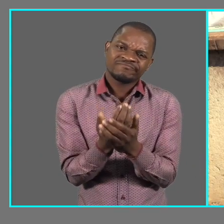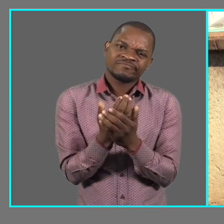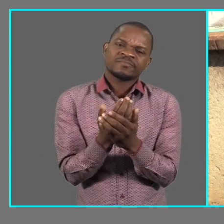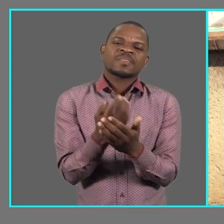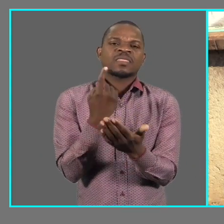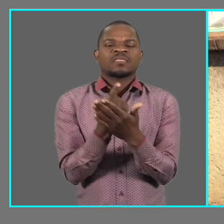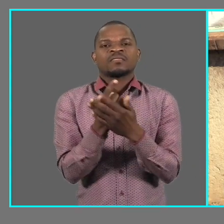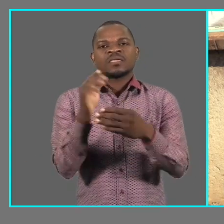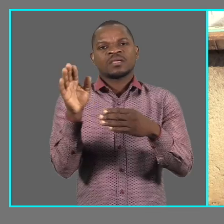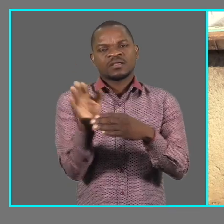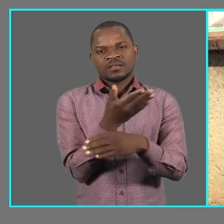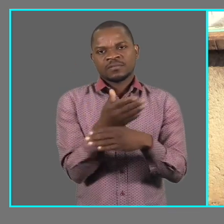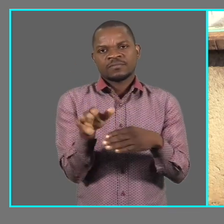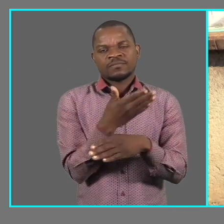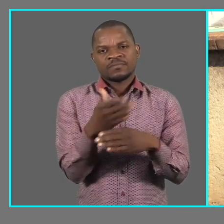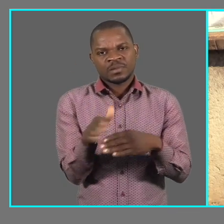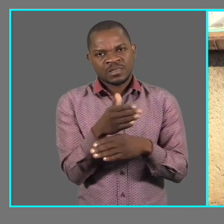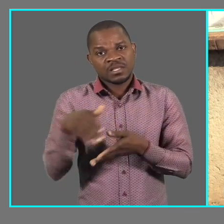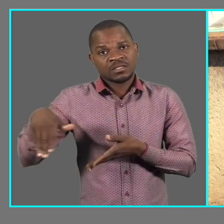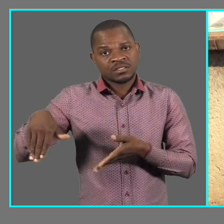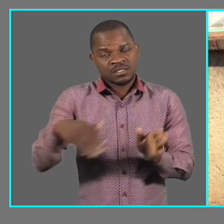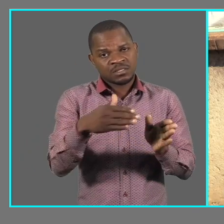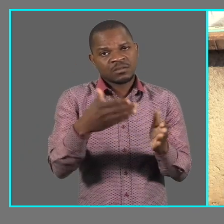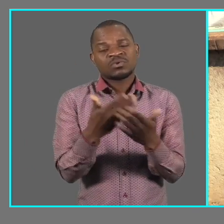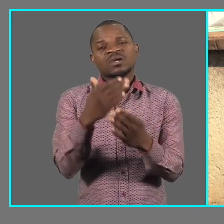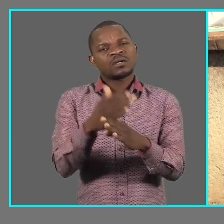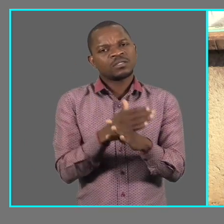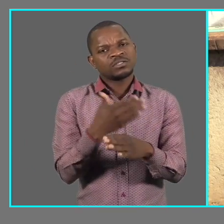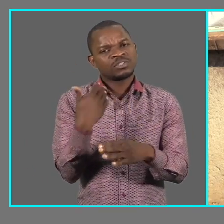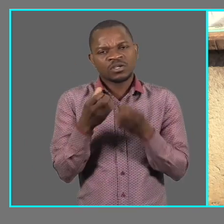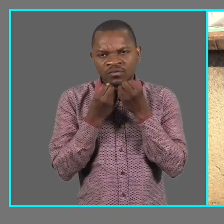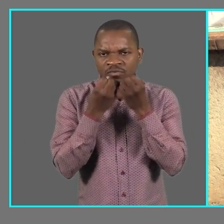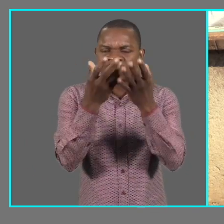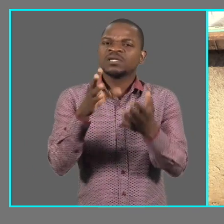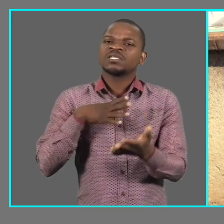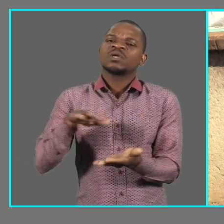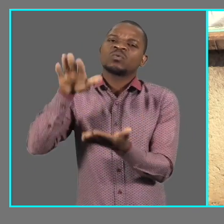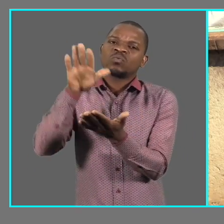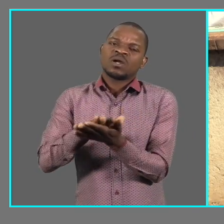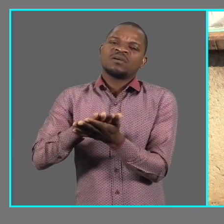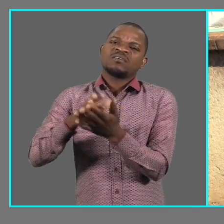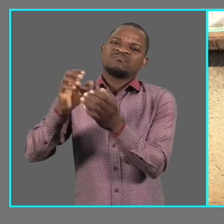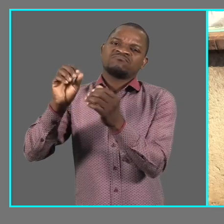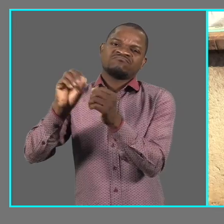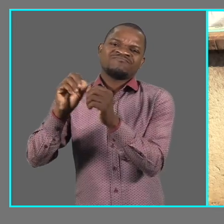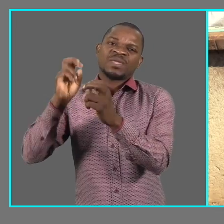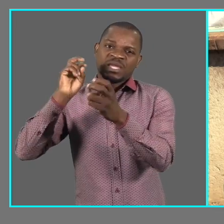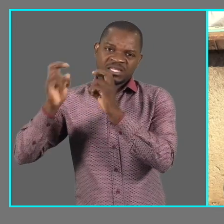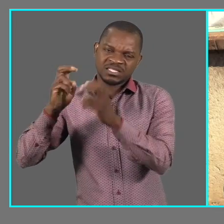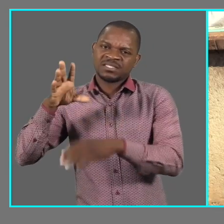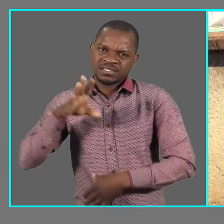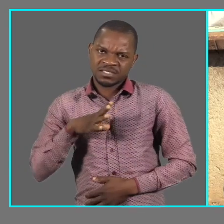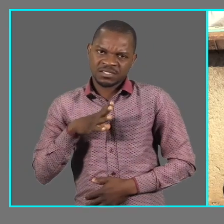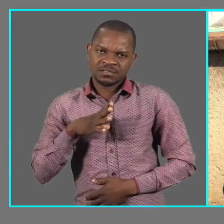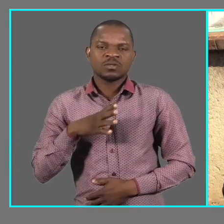é que nos reabilitem a estrada. E como eu disse, temos barragem, os nossos